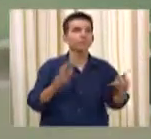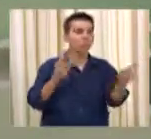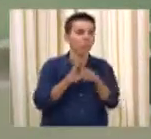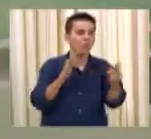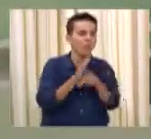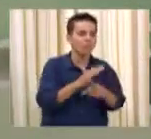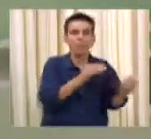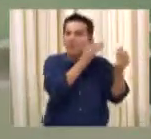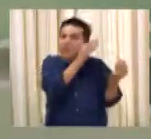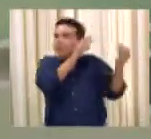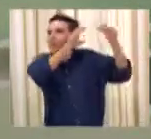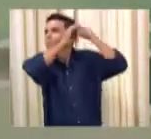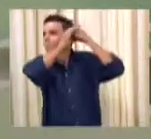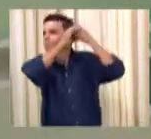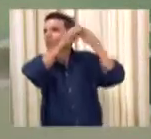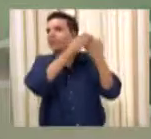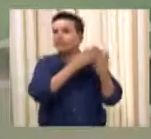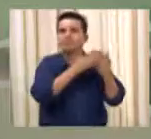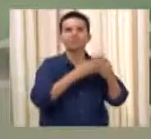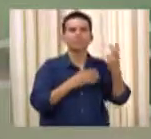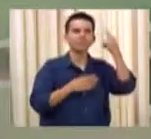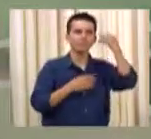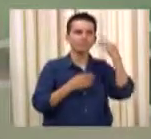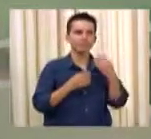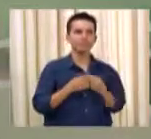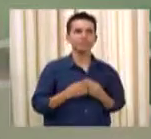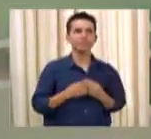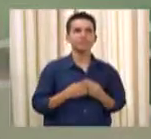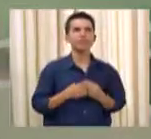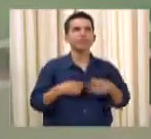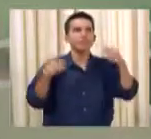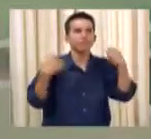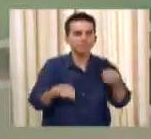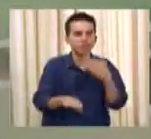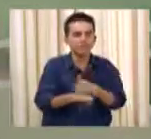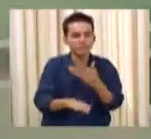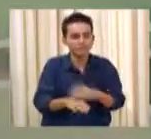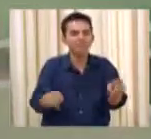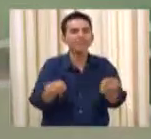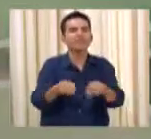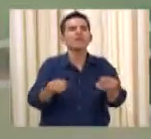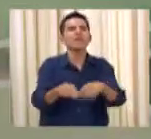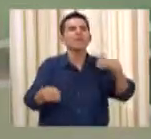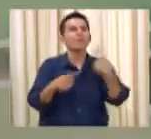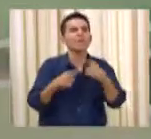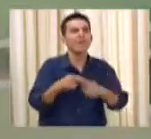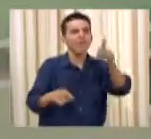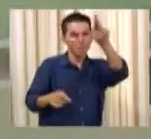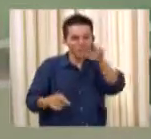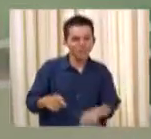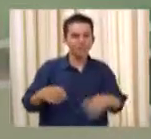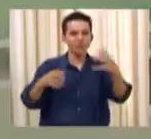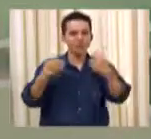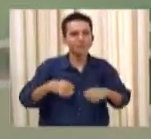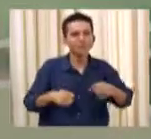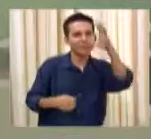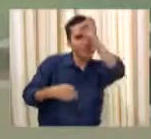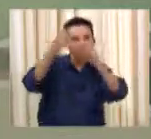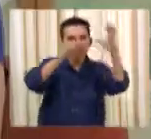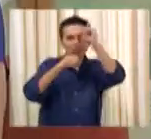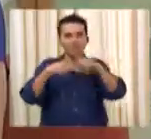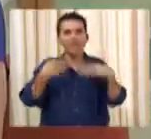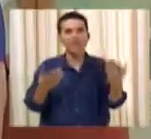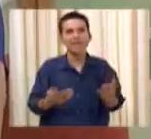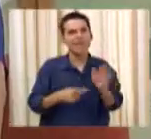ele precisa também, depois de um acompanhamento, para a pessoa aprender a lidar e a viver com aquilo. porque o estímulo que o